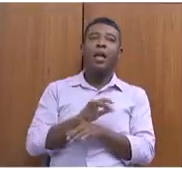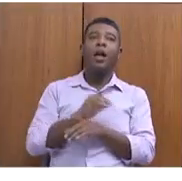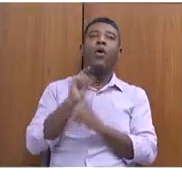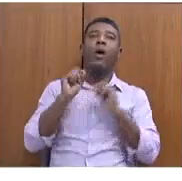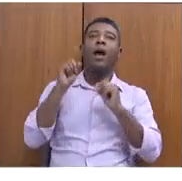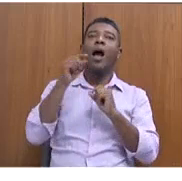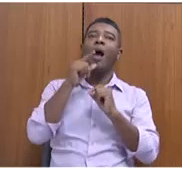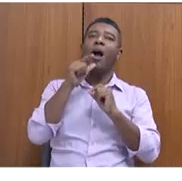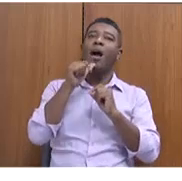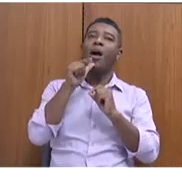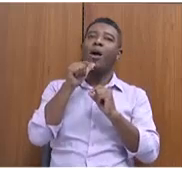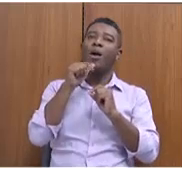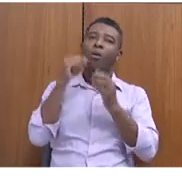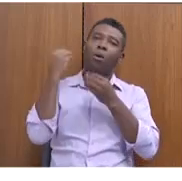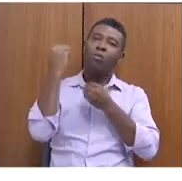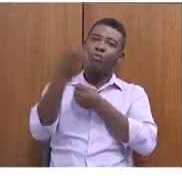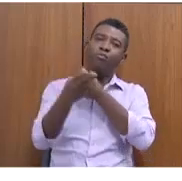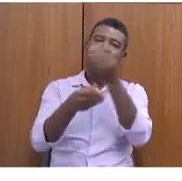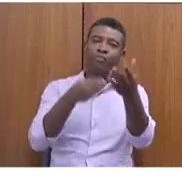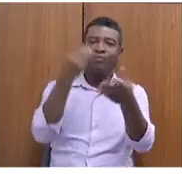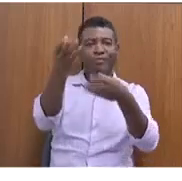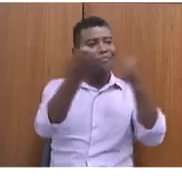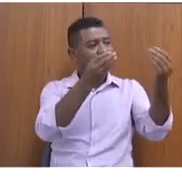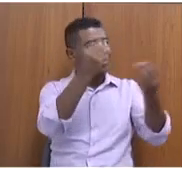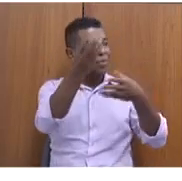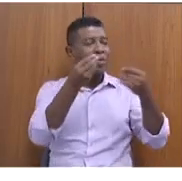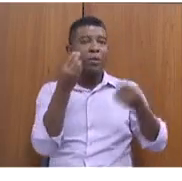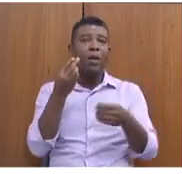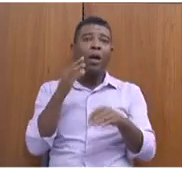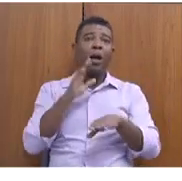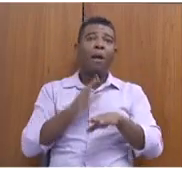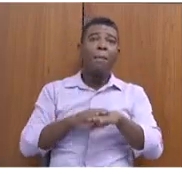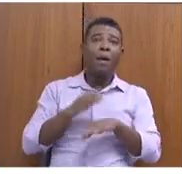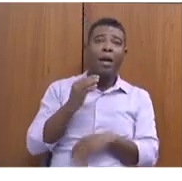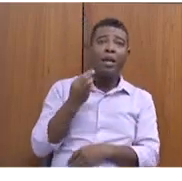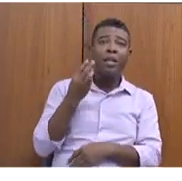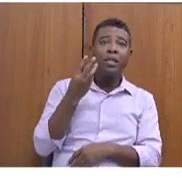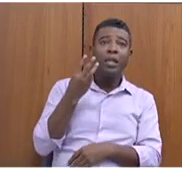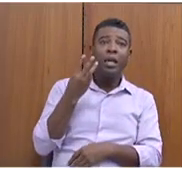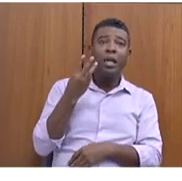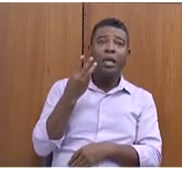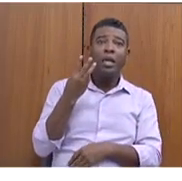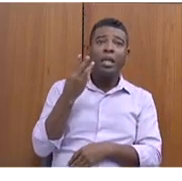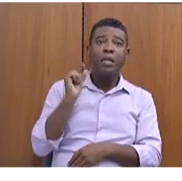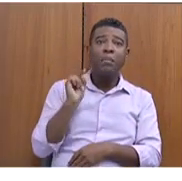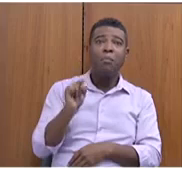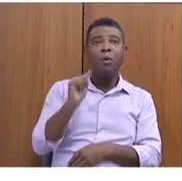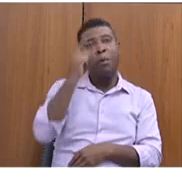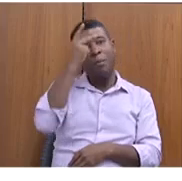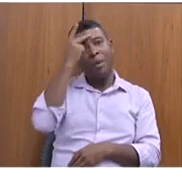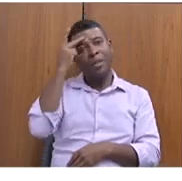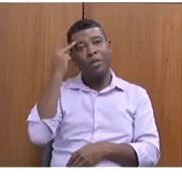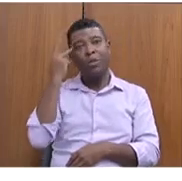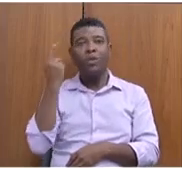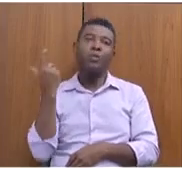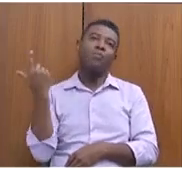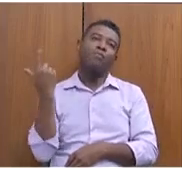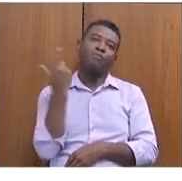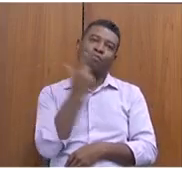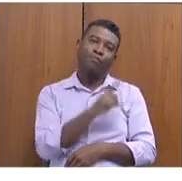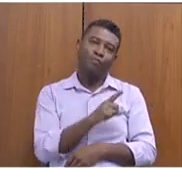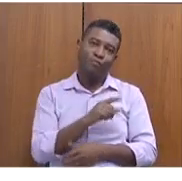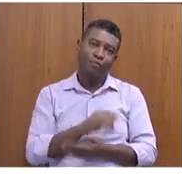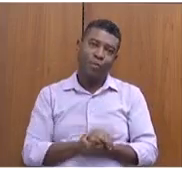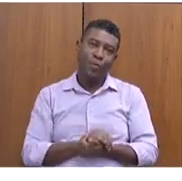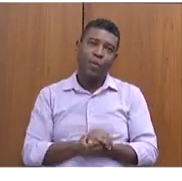municípios, com atendimento a 3 mil pessoas. E aqui eu gostaria de fazer um destaque da importância desses 42 SIS. Quando